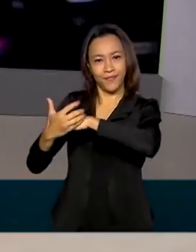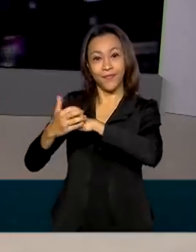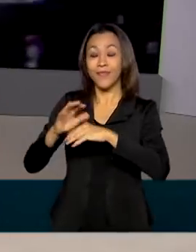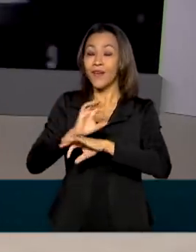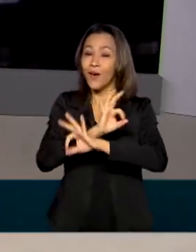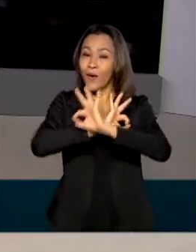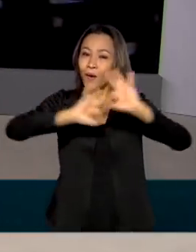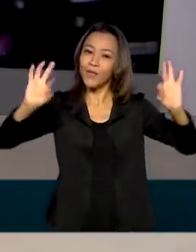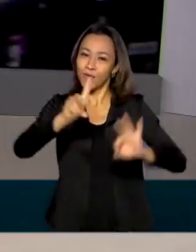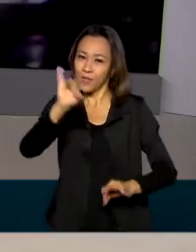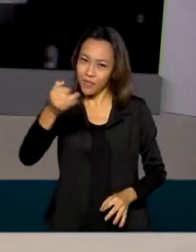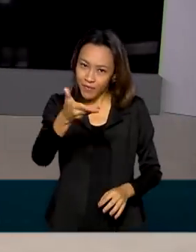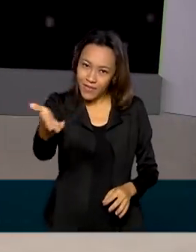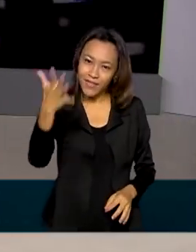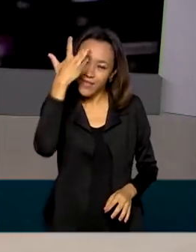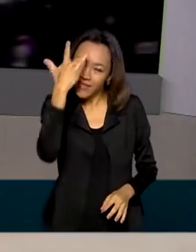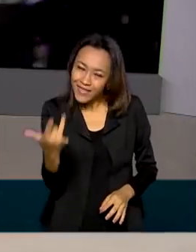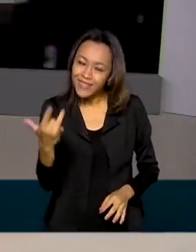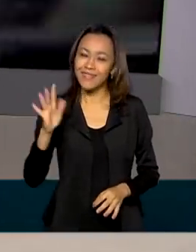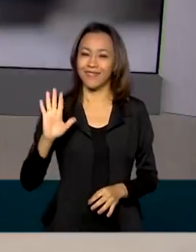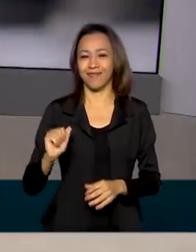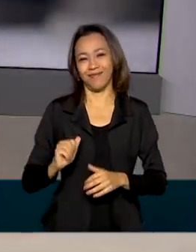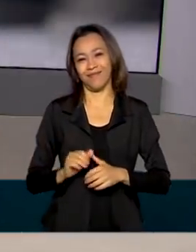excelente dia para você e até amanhã.